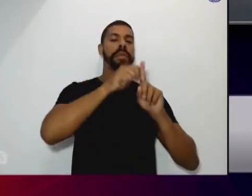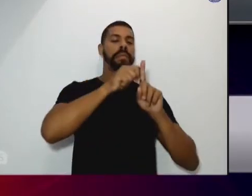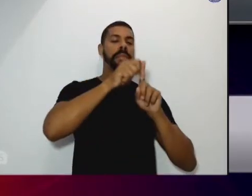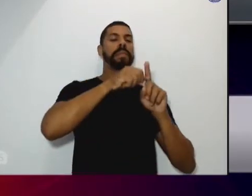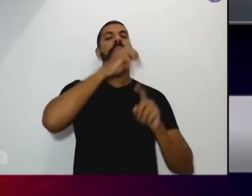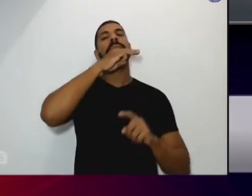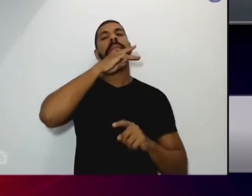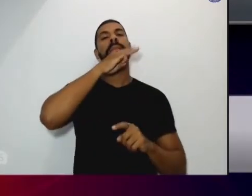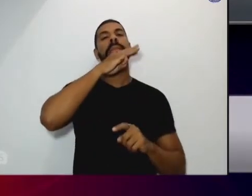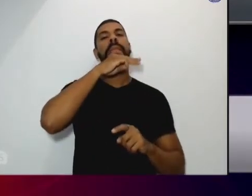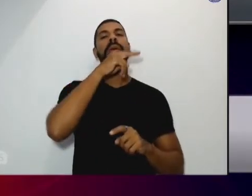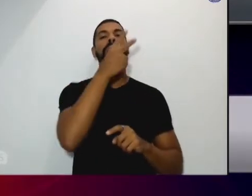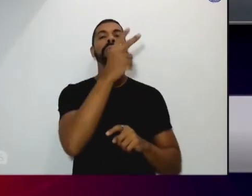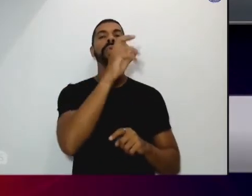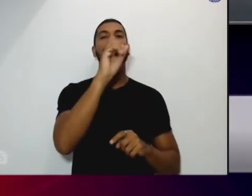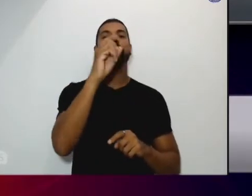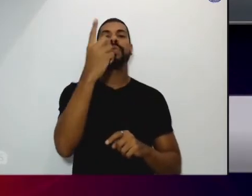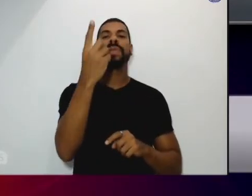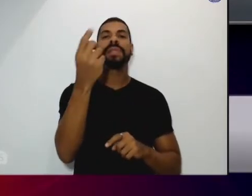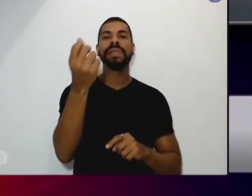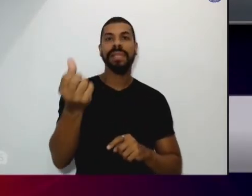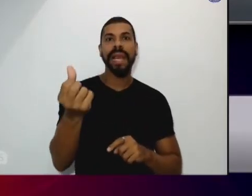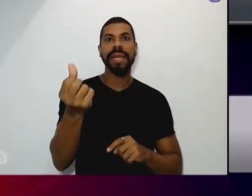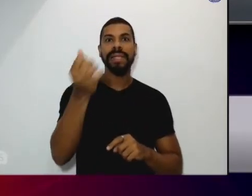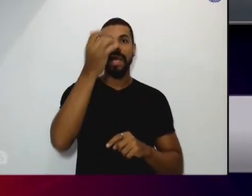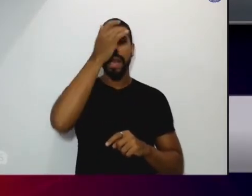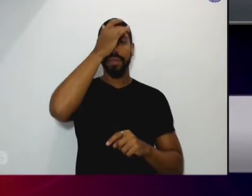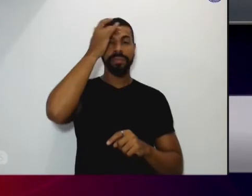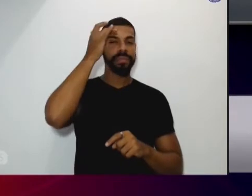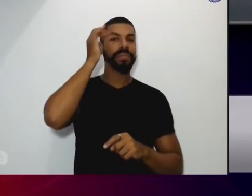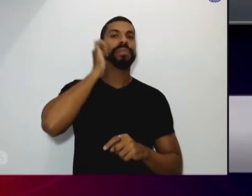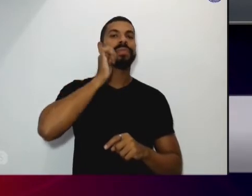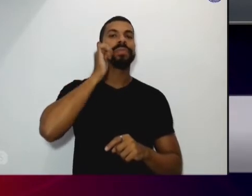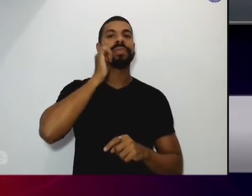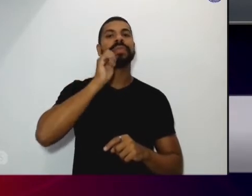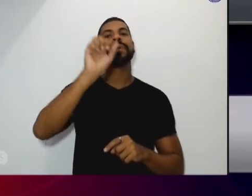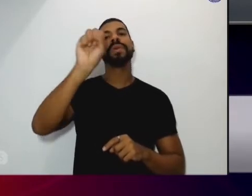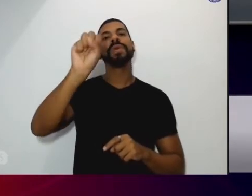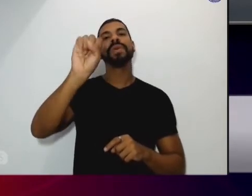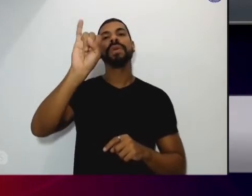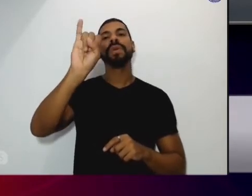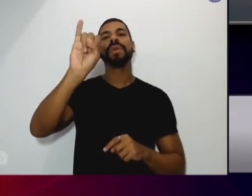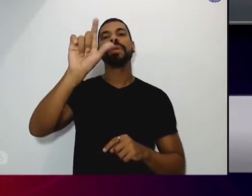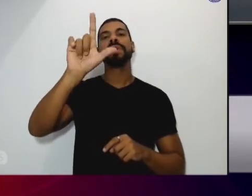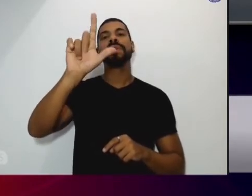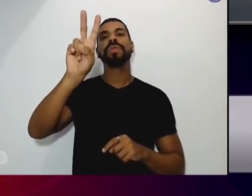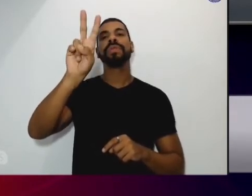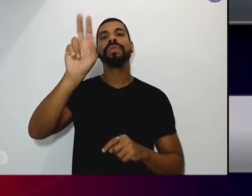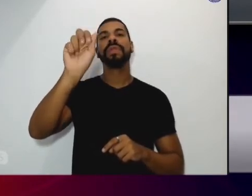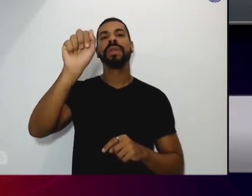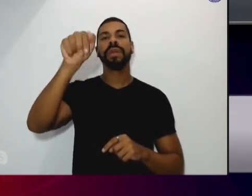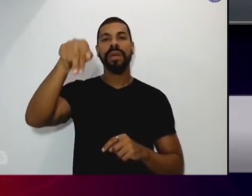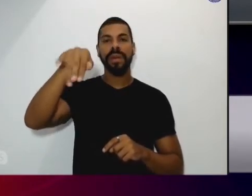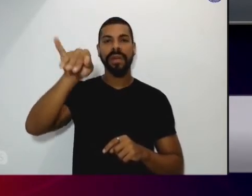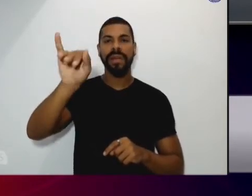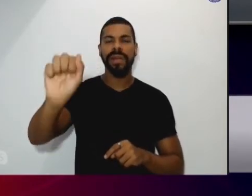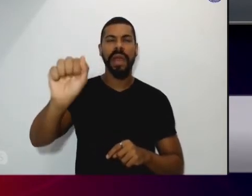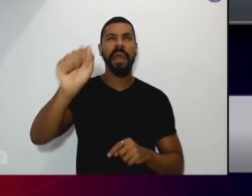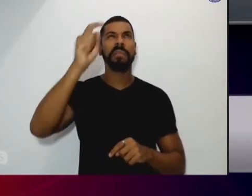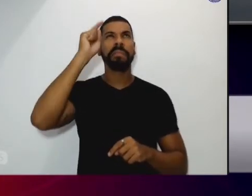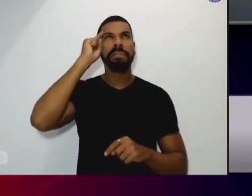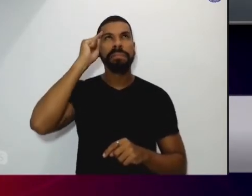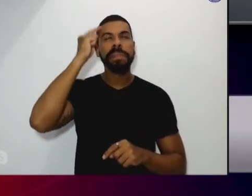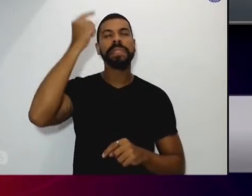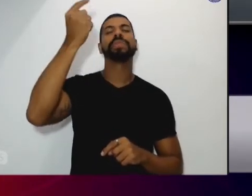a mentora do programa a Silvânia Giandone ela pensou em estender